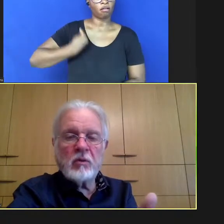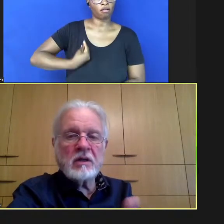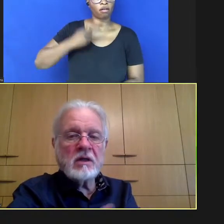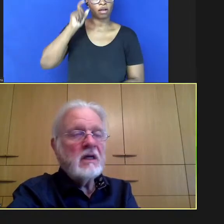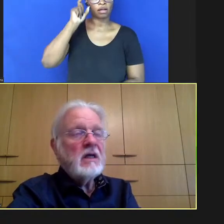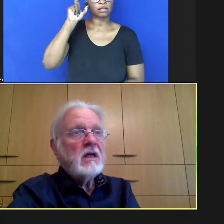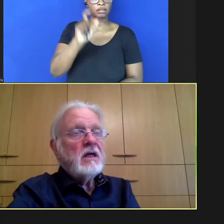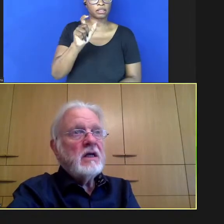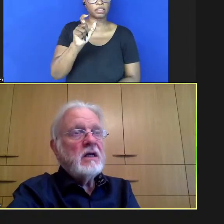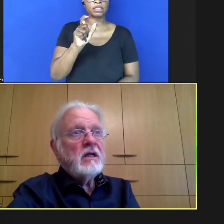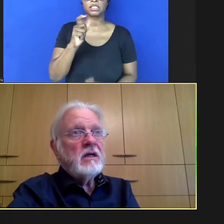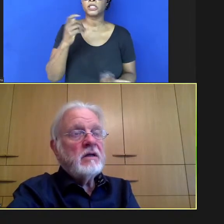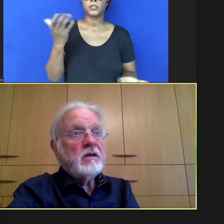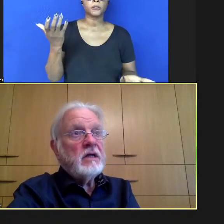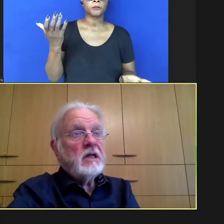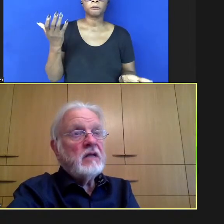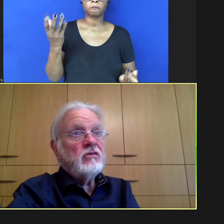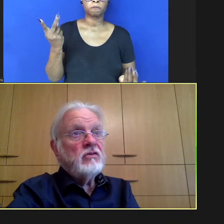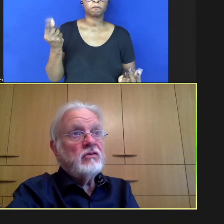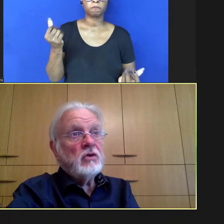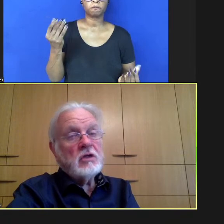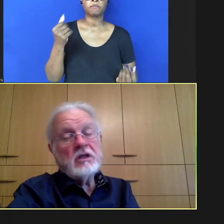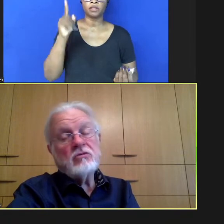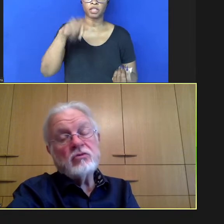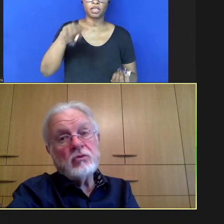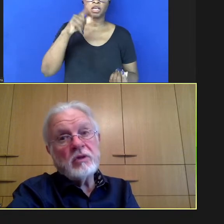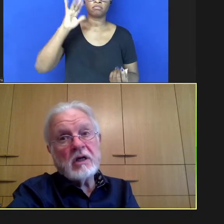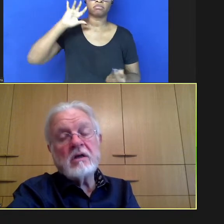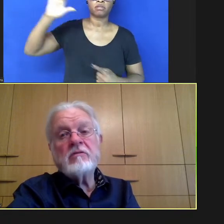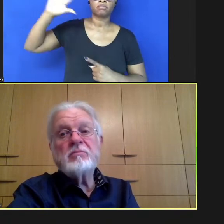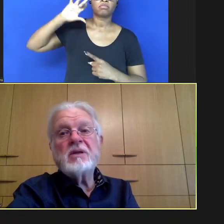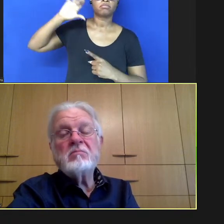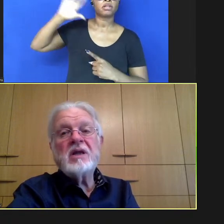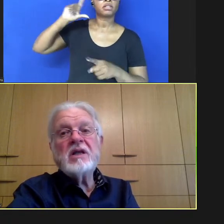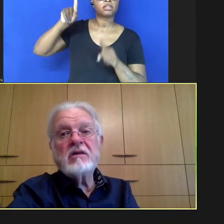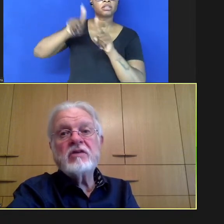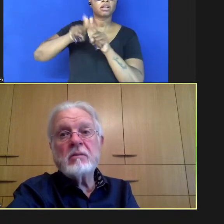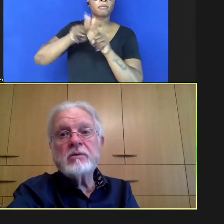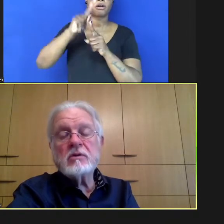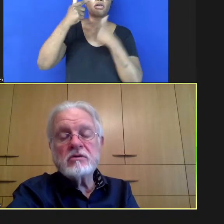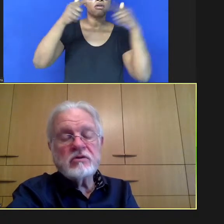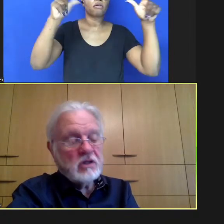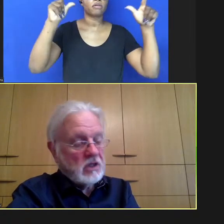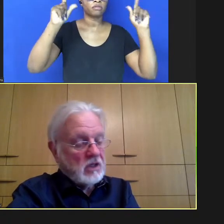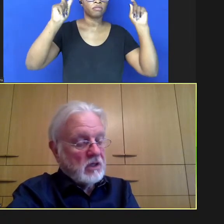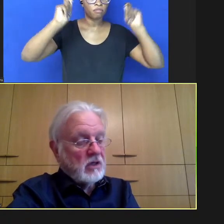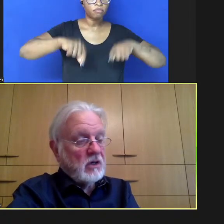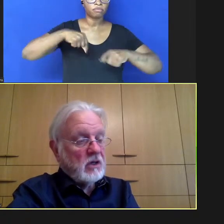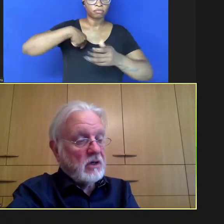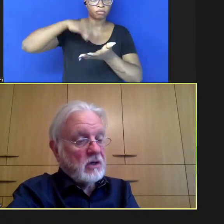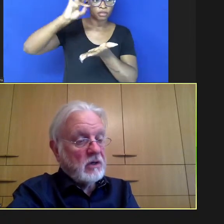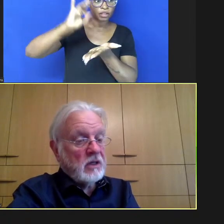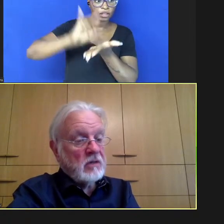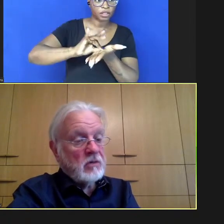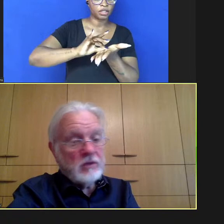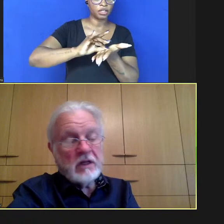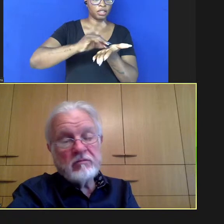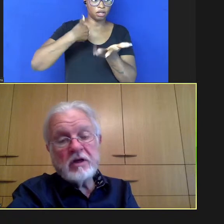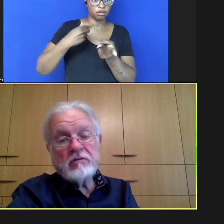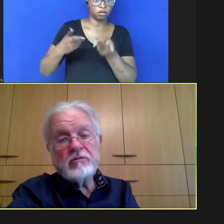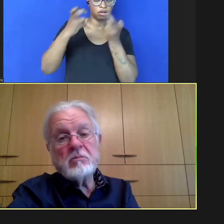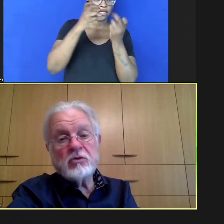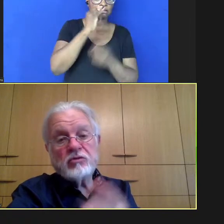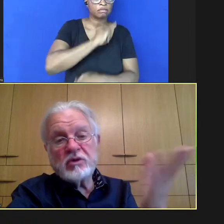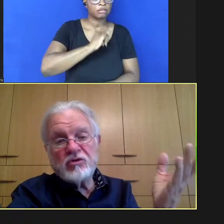em certas teorias e em vez de outras certamente é verdade que houve diversos exemplos